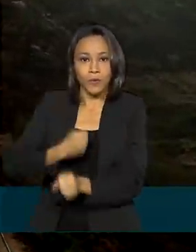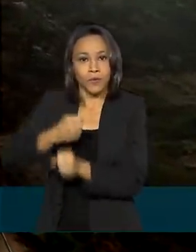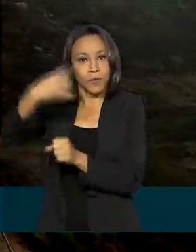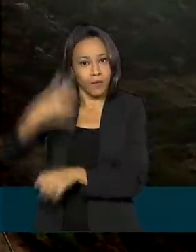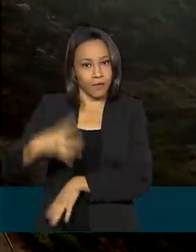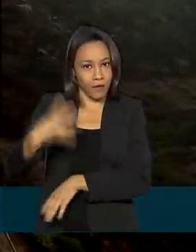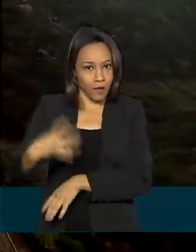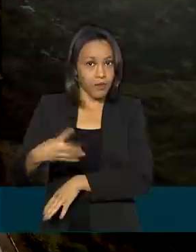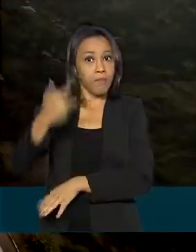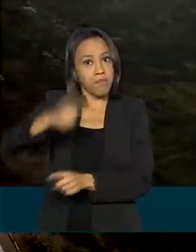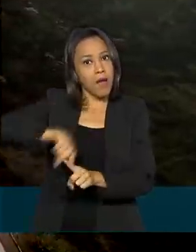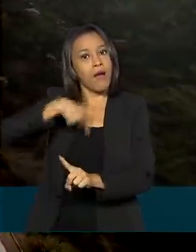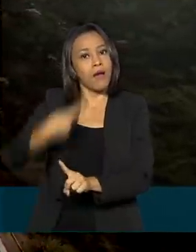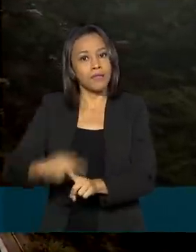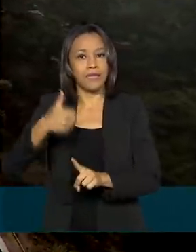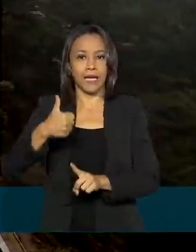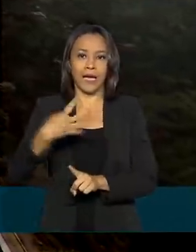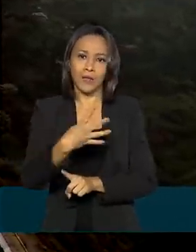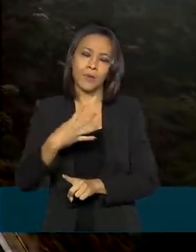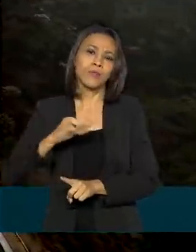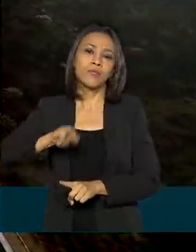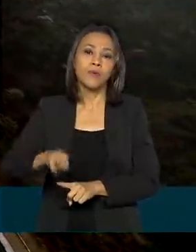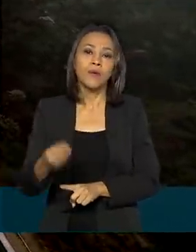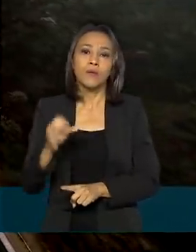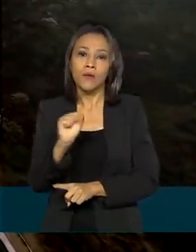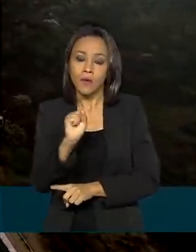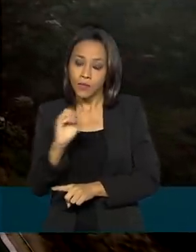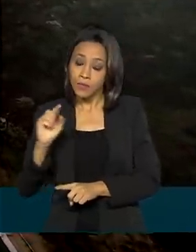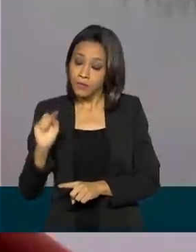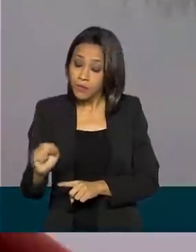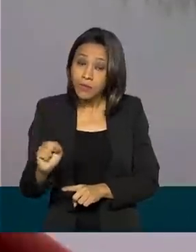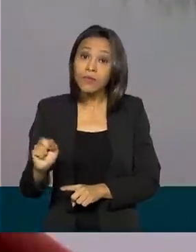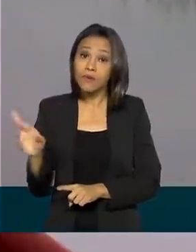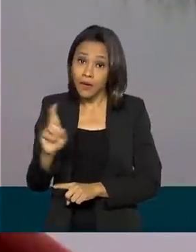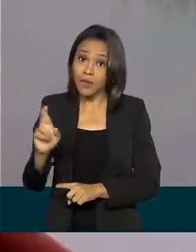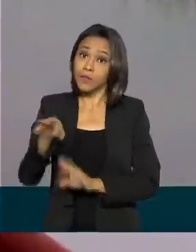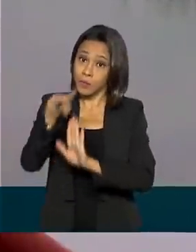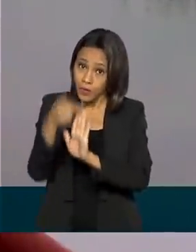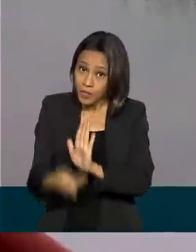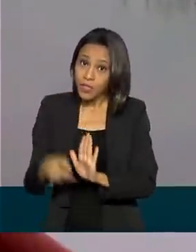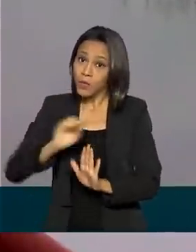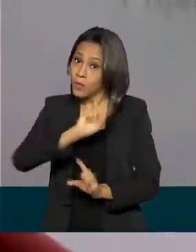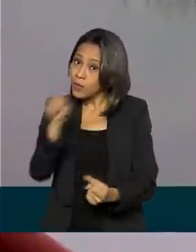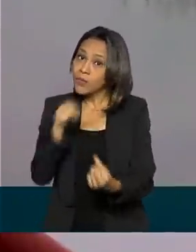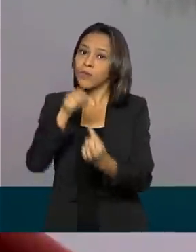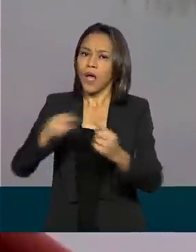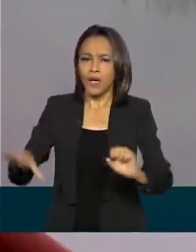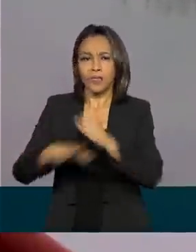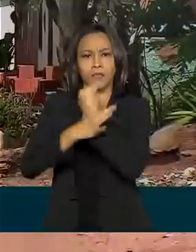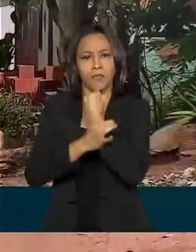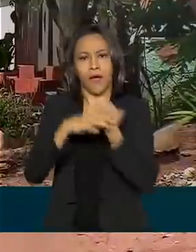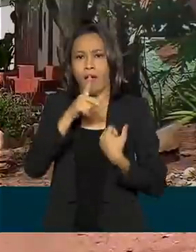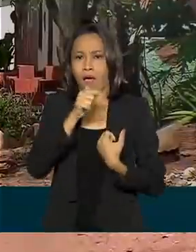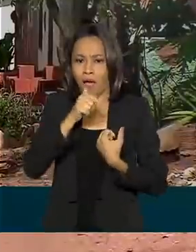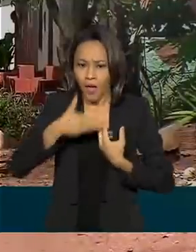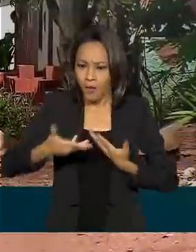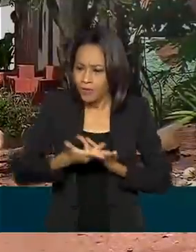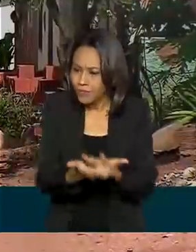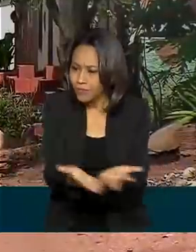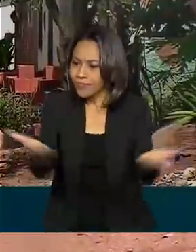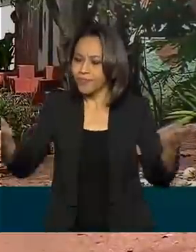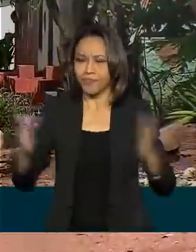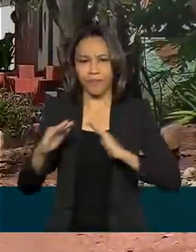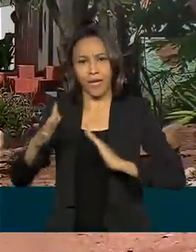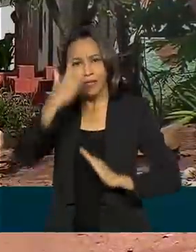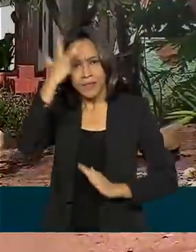liberar mais 14 milhões e 800 mil reais para o projeto. Tudo para garantir o fornecimento de água para a população